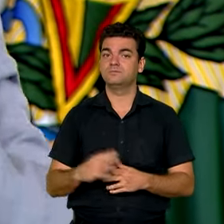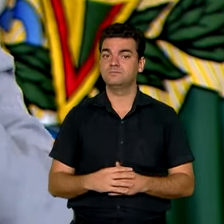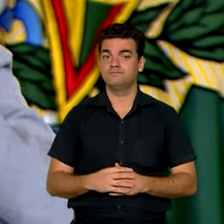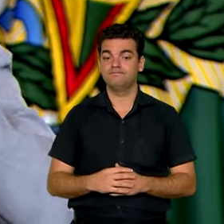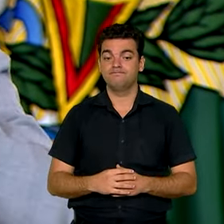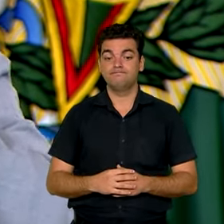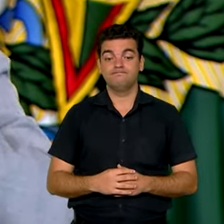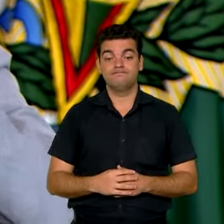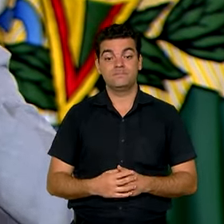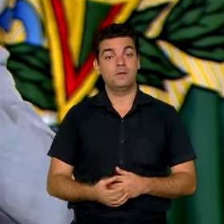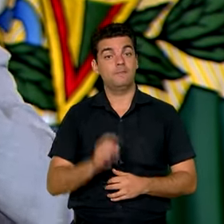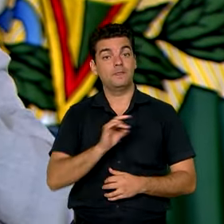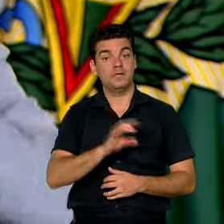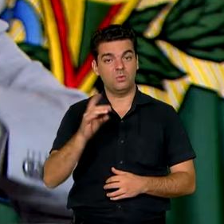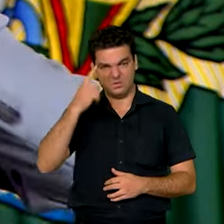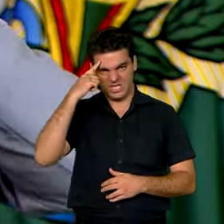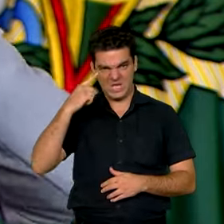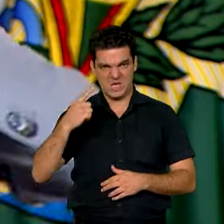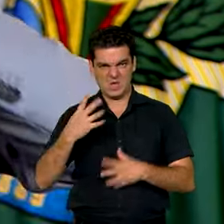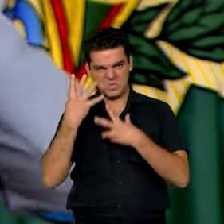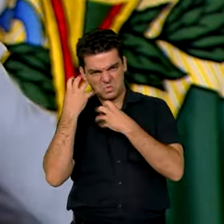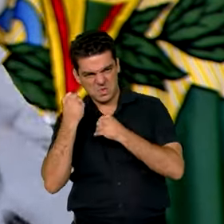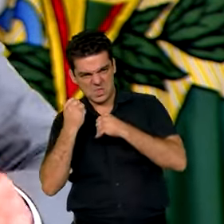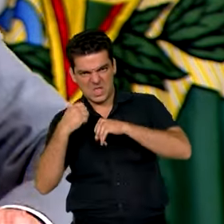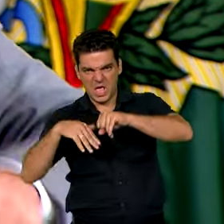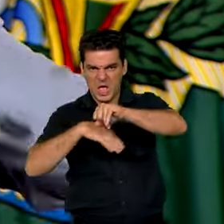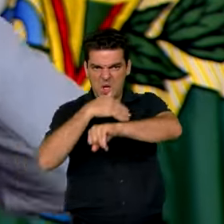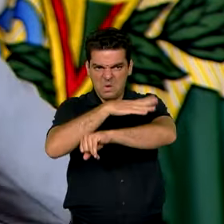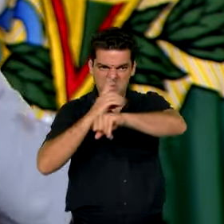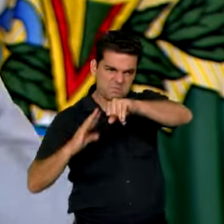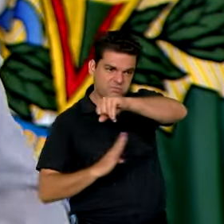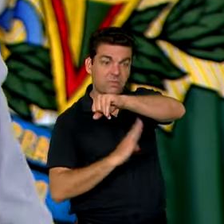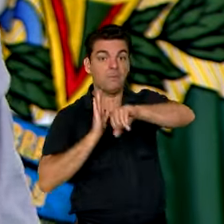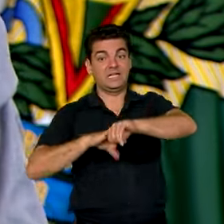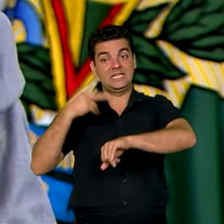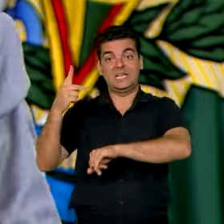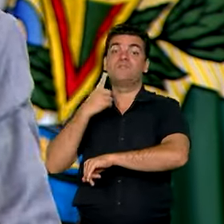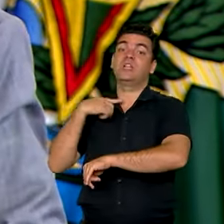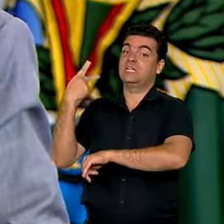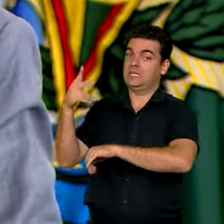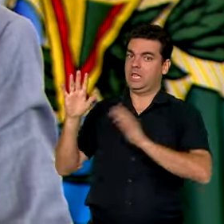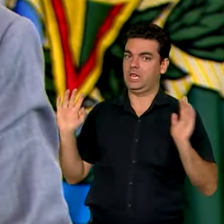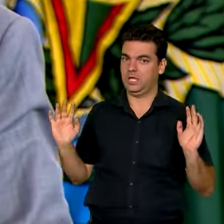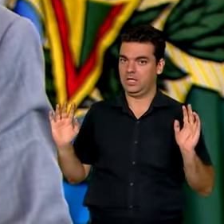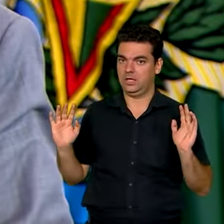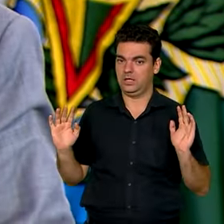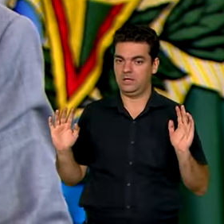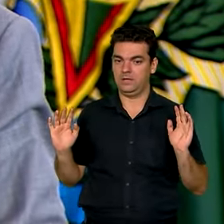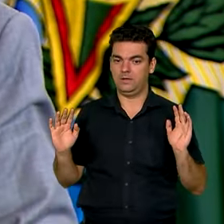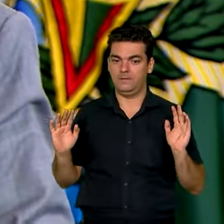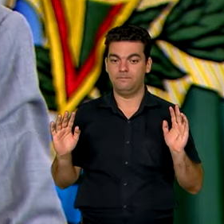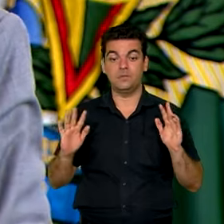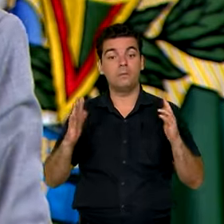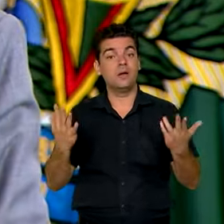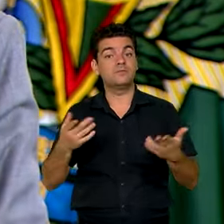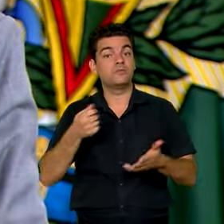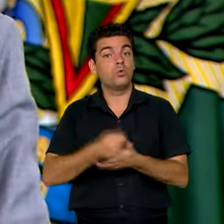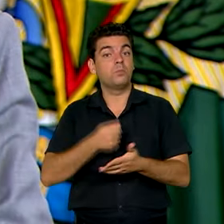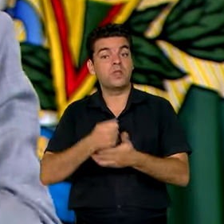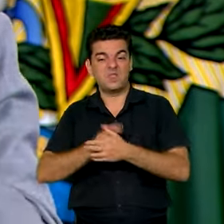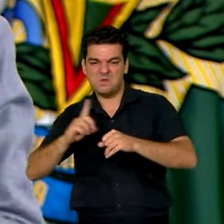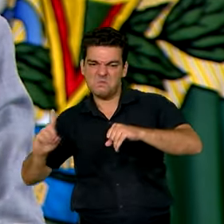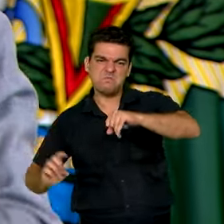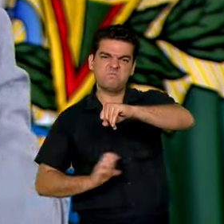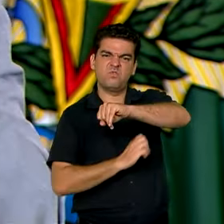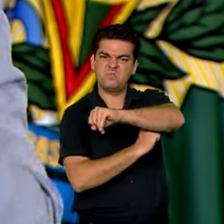Que as pessoas durmam embaixo de uma ponte, se quiser dormir, de livre e espontânea vontade. Mas que ninguém durma embaixo de uma ponte,